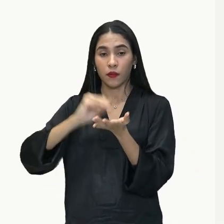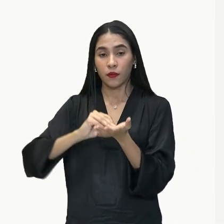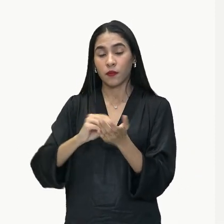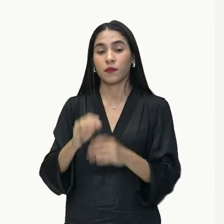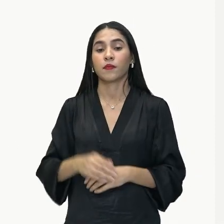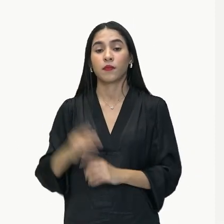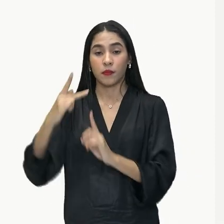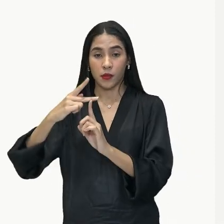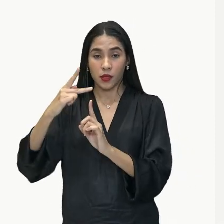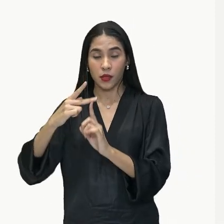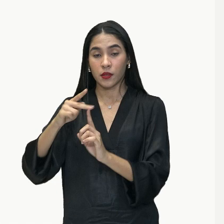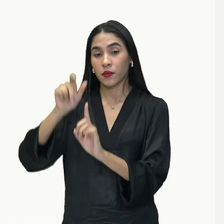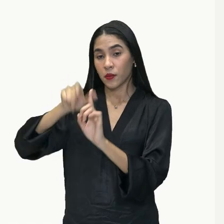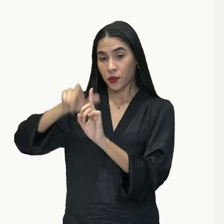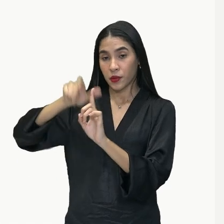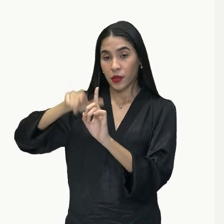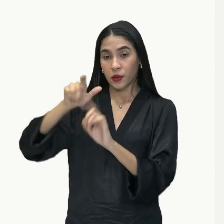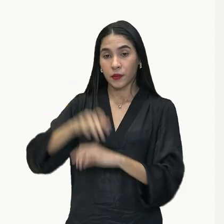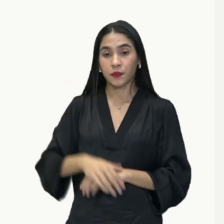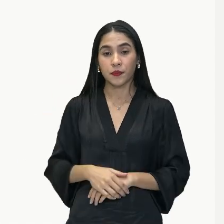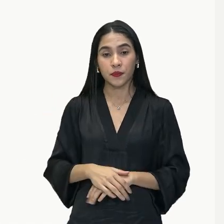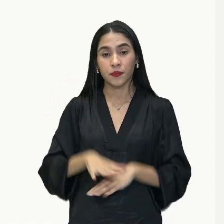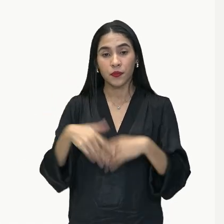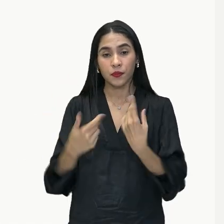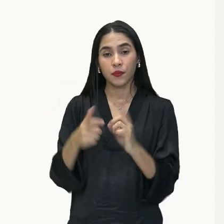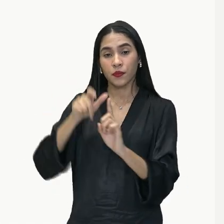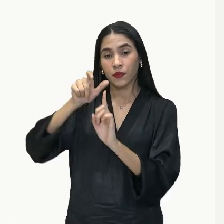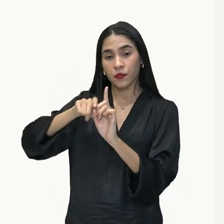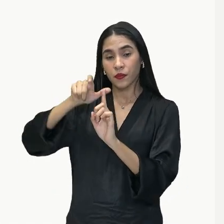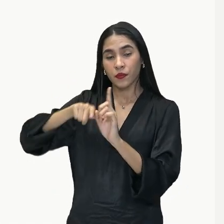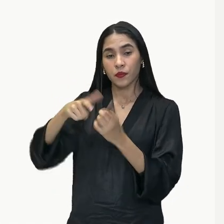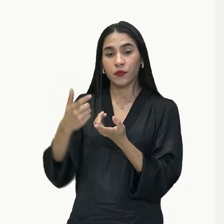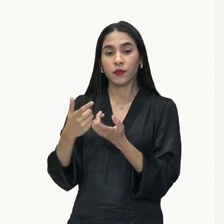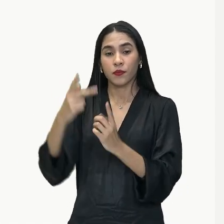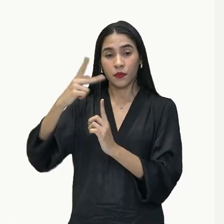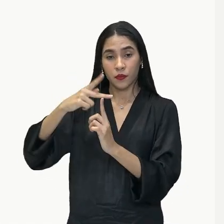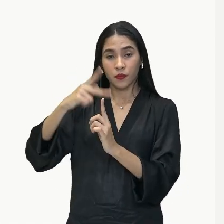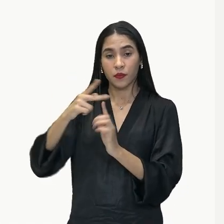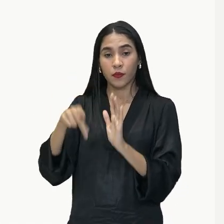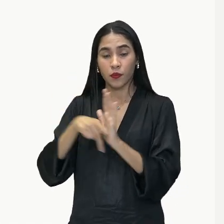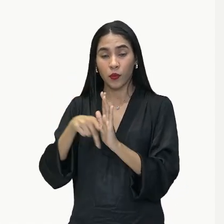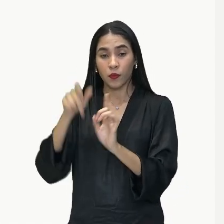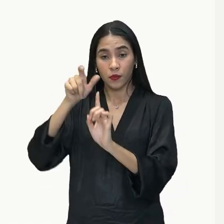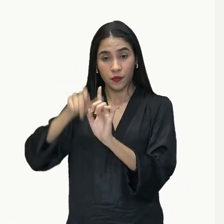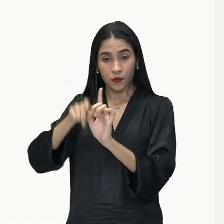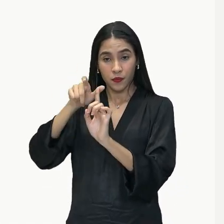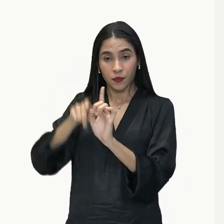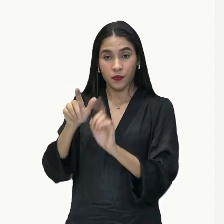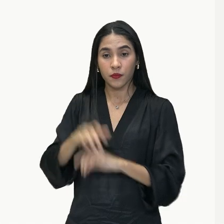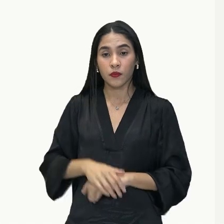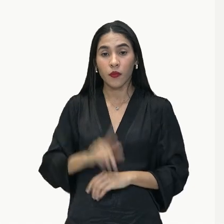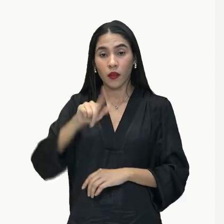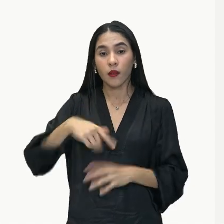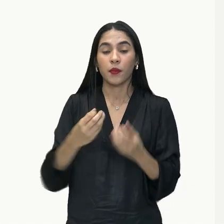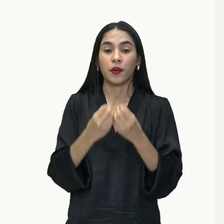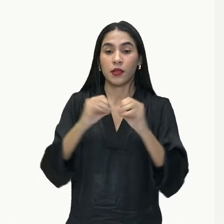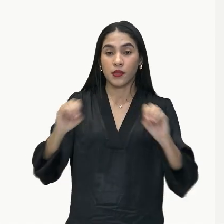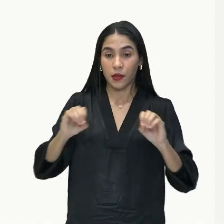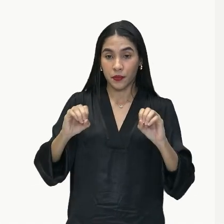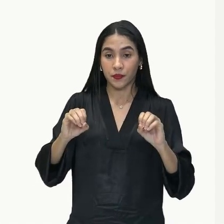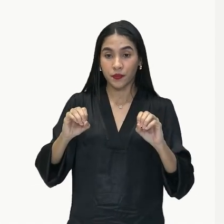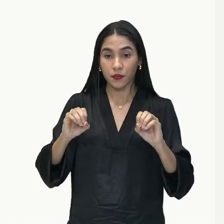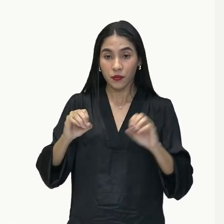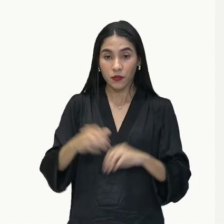do sujeito. Então, esse predicativo do sujeito é uma oração inteira.